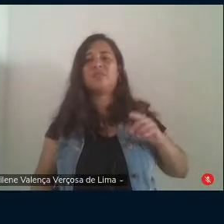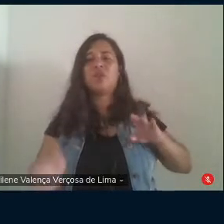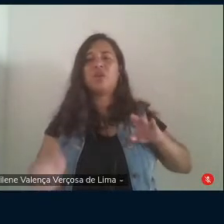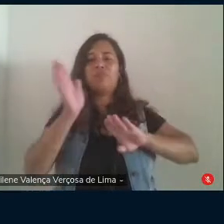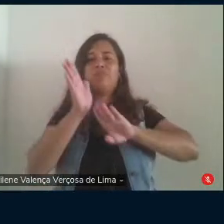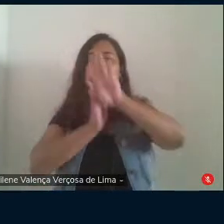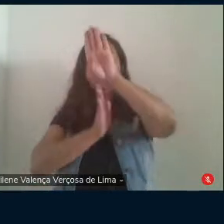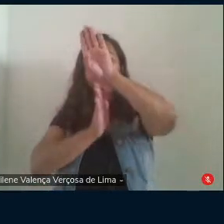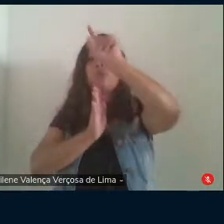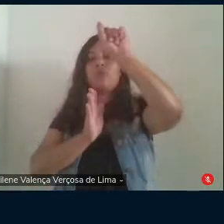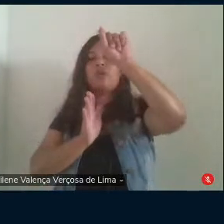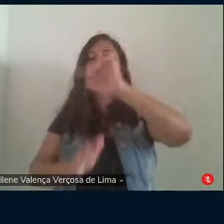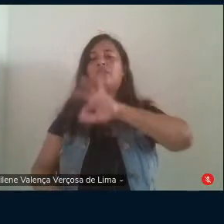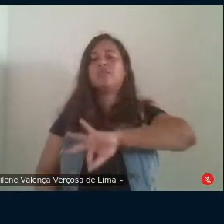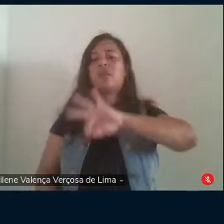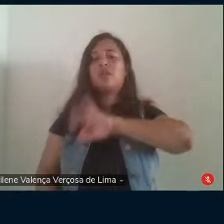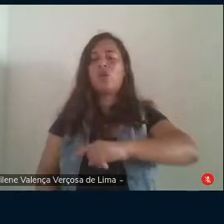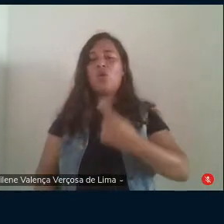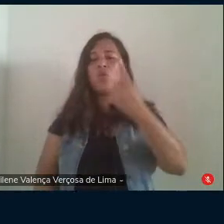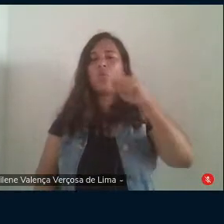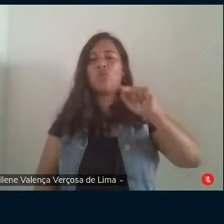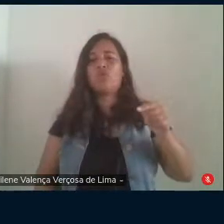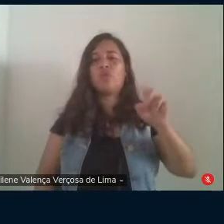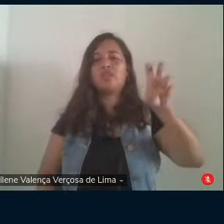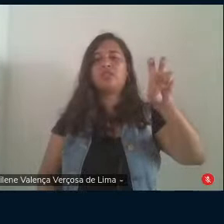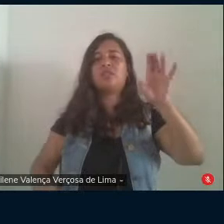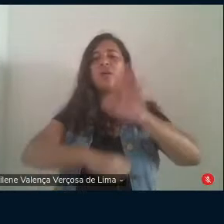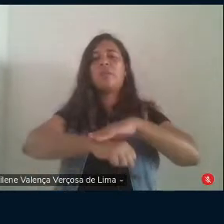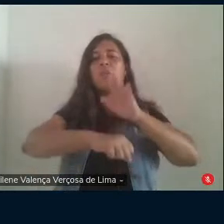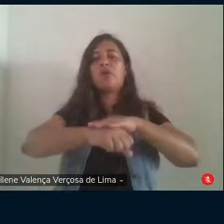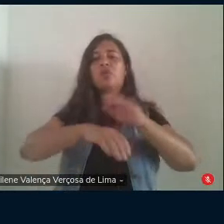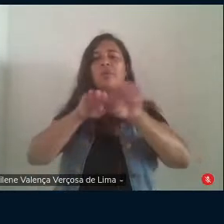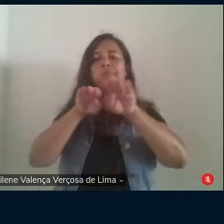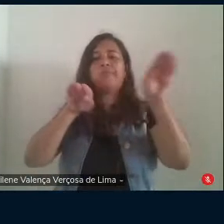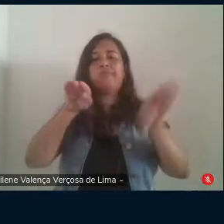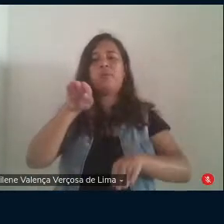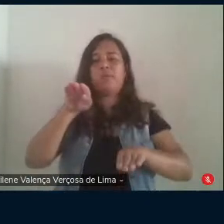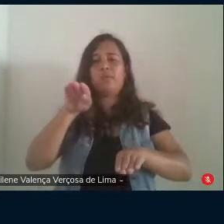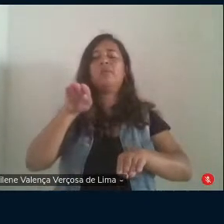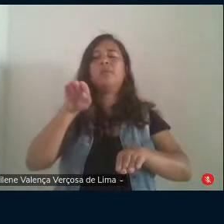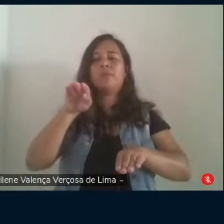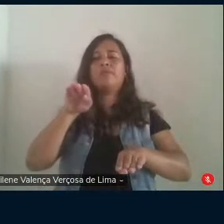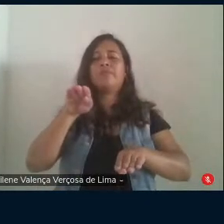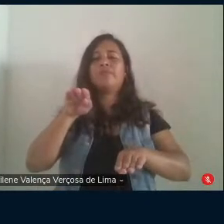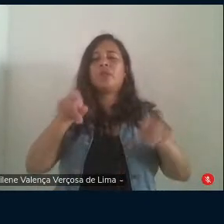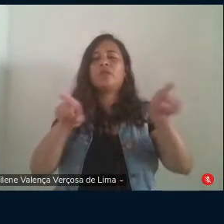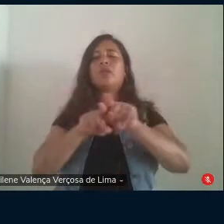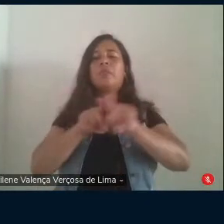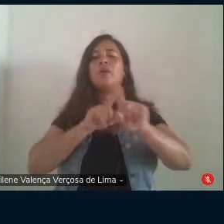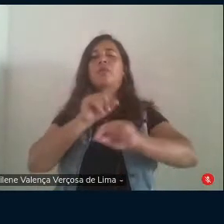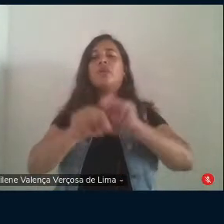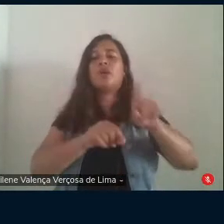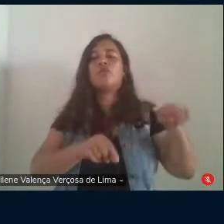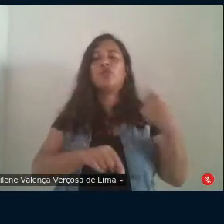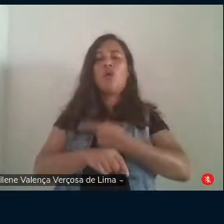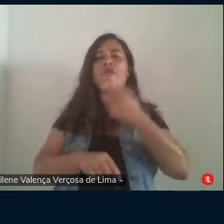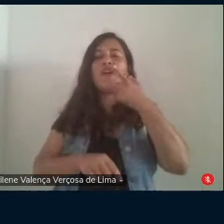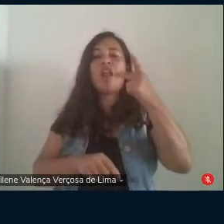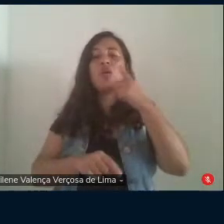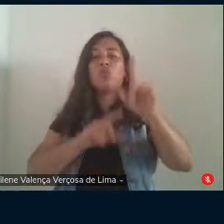de 1,5% o que evidencia um aumento da desigualdade ressalte-se aqui que estamos falando de